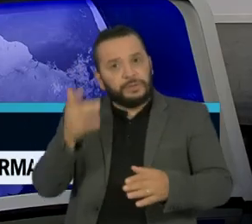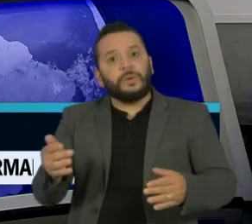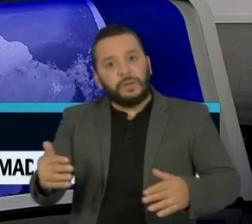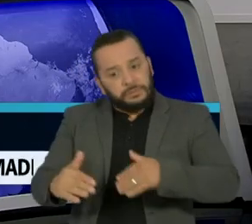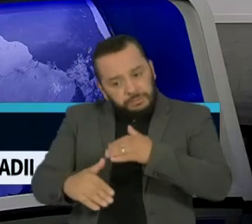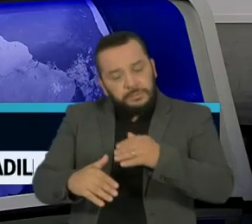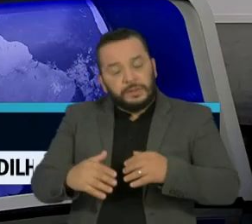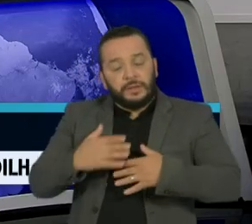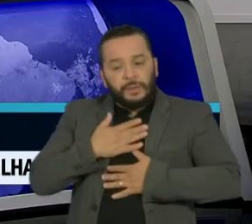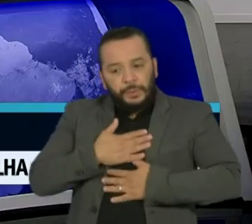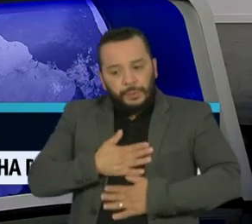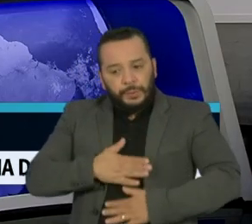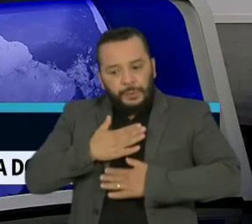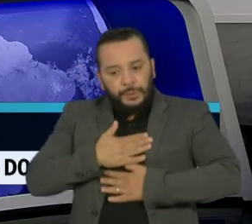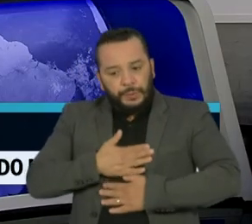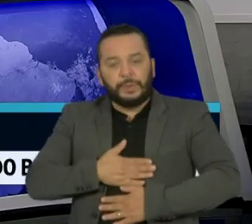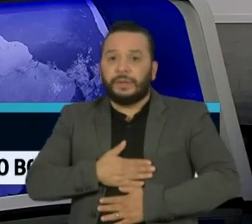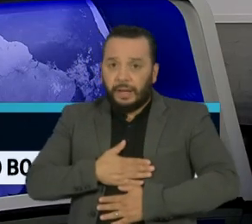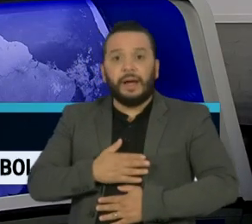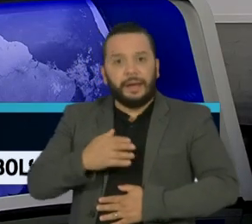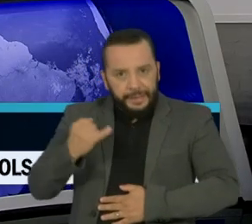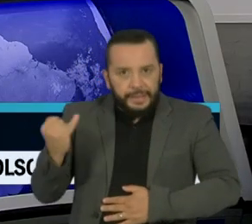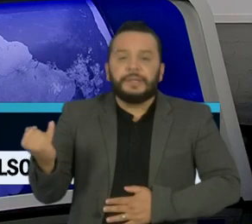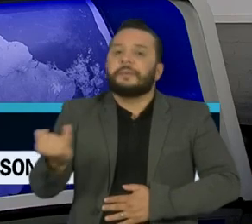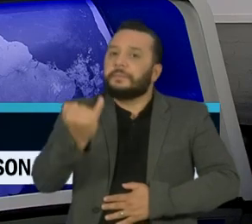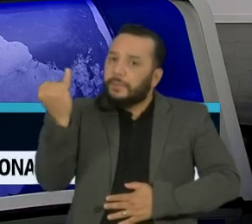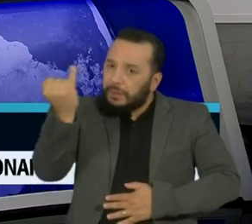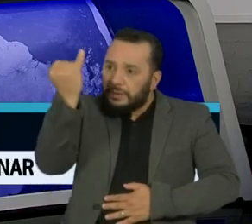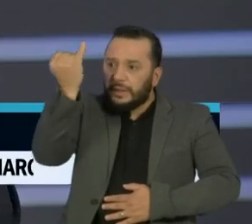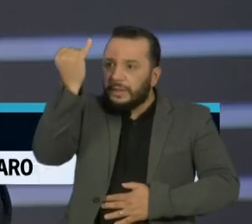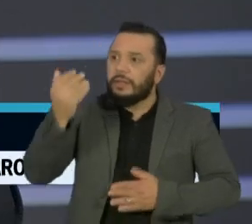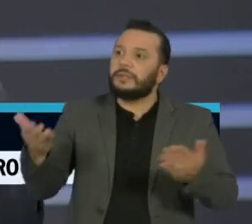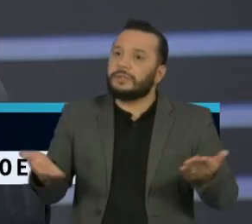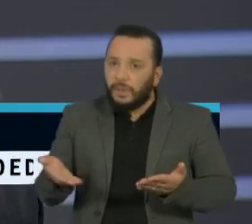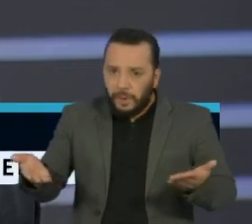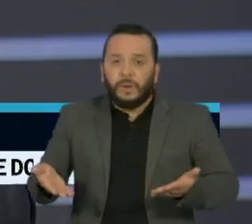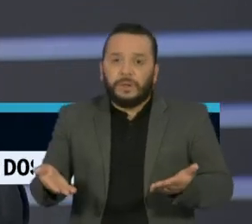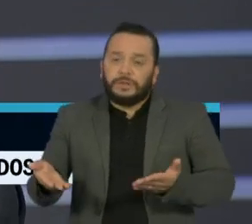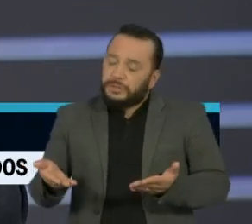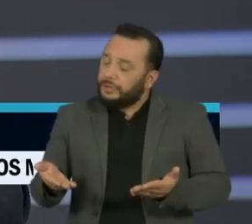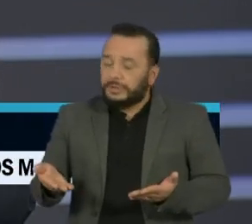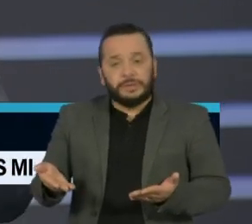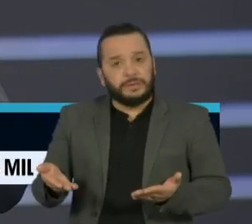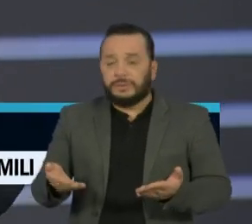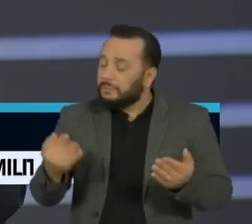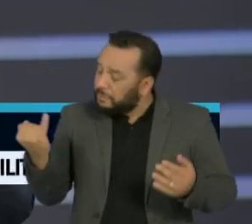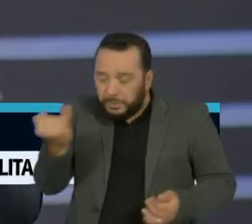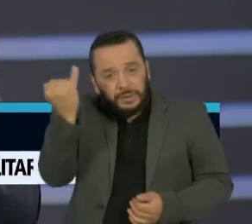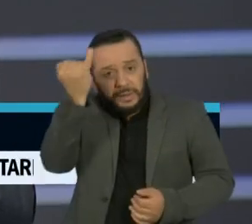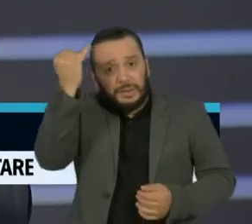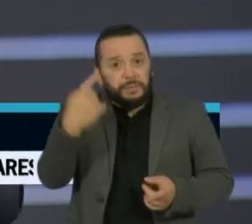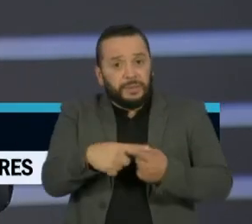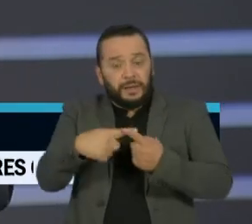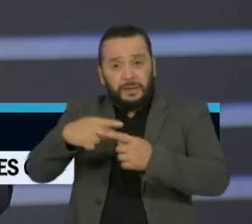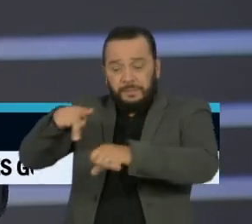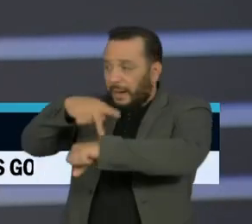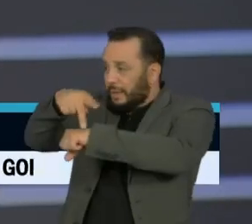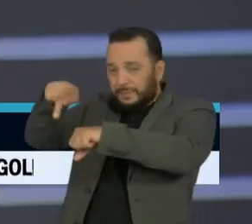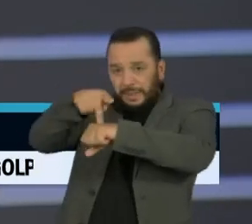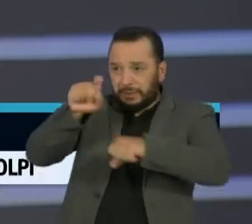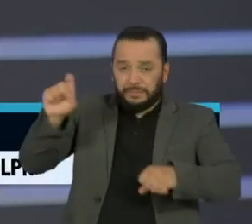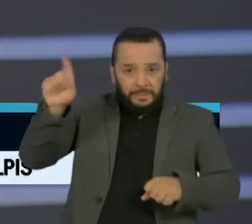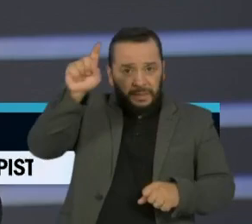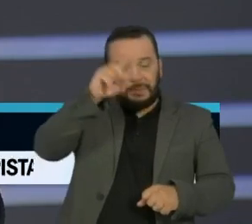a respirarem. Então, é uma combinação extremamente importante e relevante hoje e não tem jeito, porque os principais países do mundo, a França,